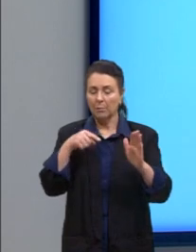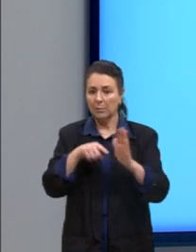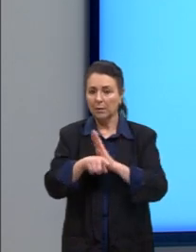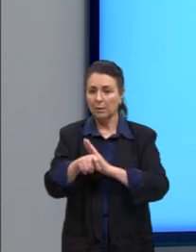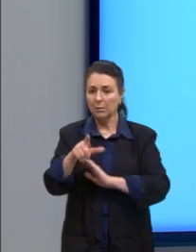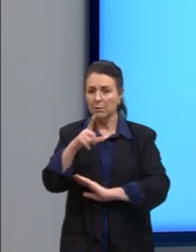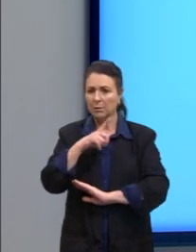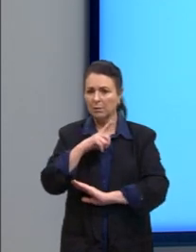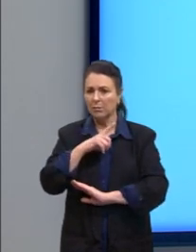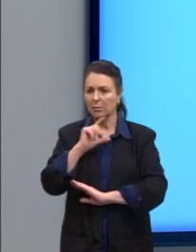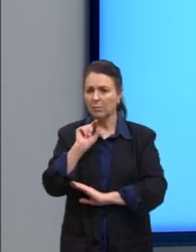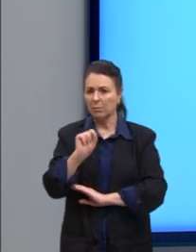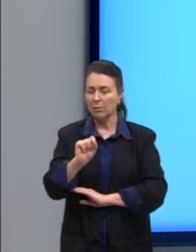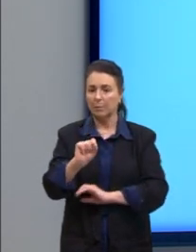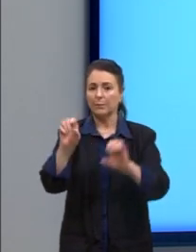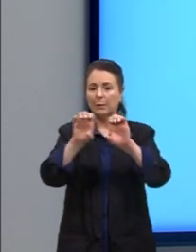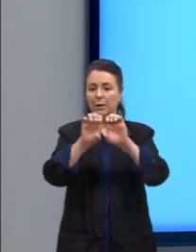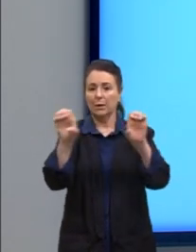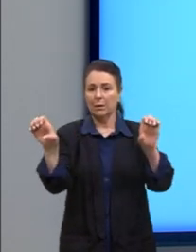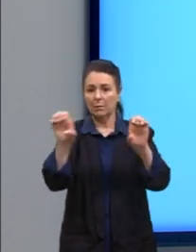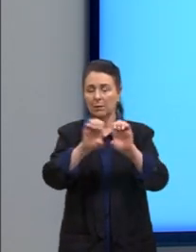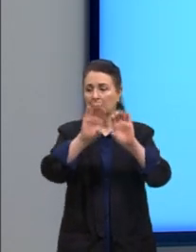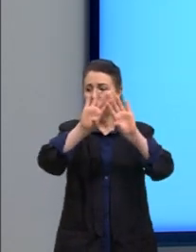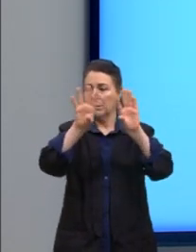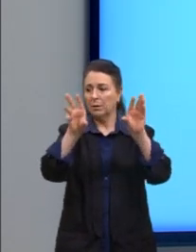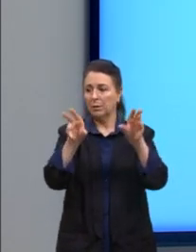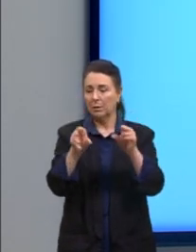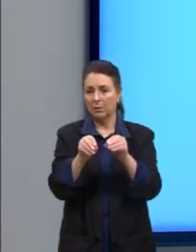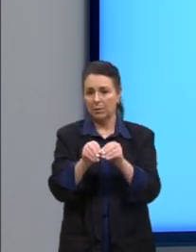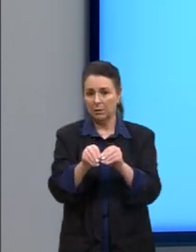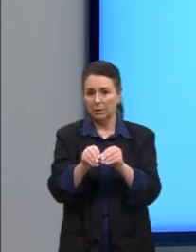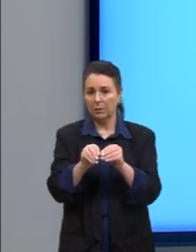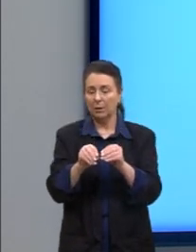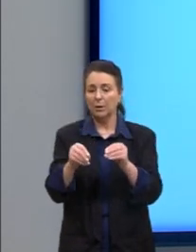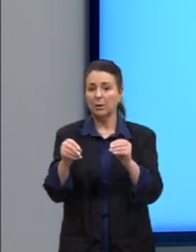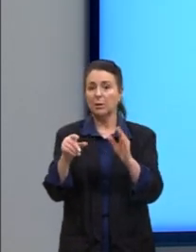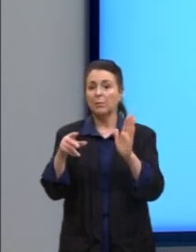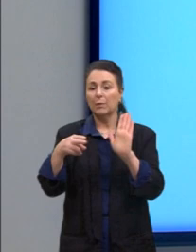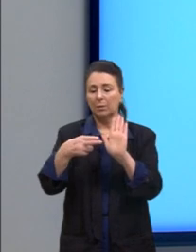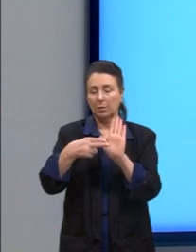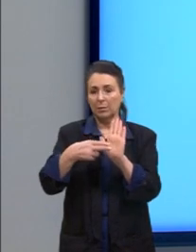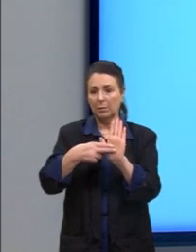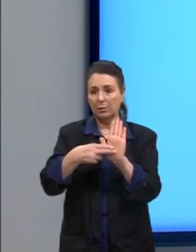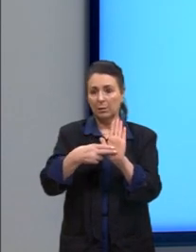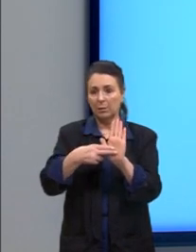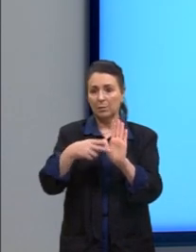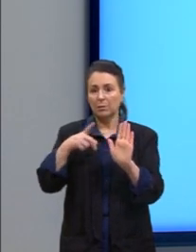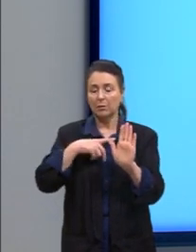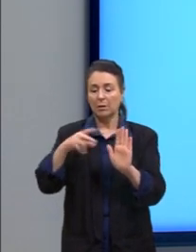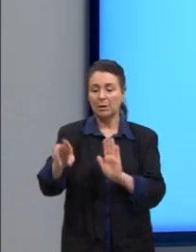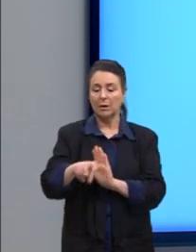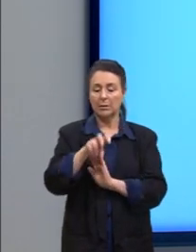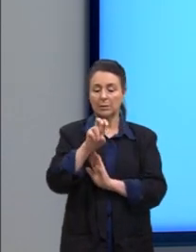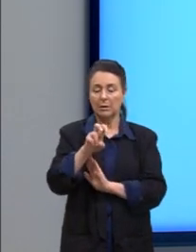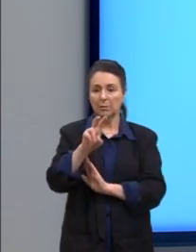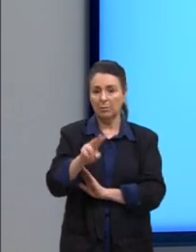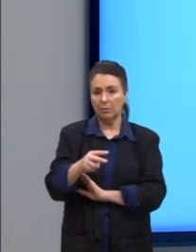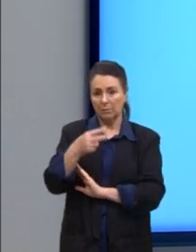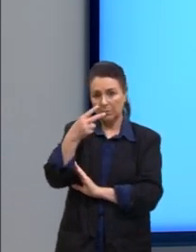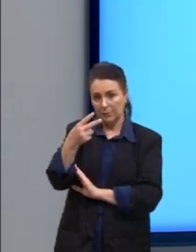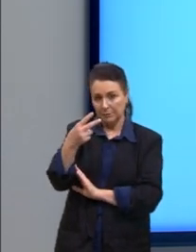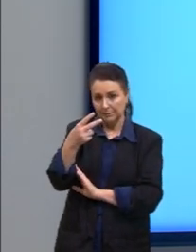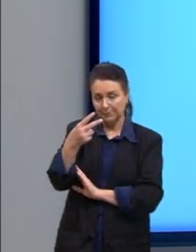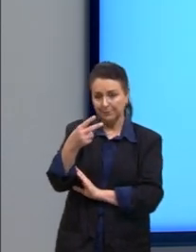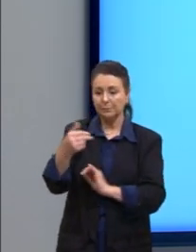tínhamos a equação reduzida, e lá no final da igualdade, nós tínhamos o 5 ao quadrado. Essa